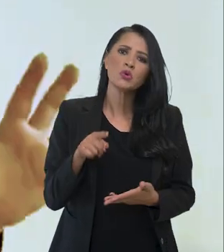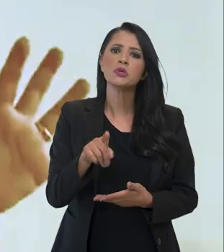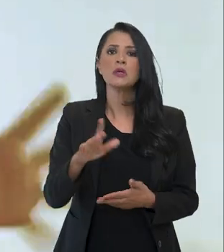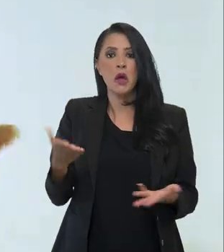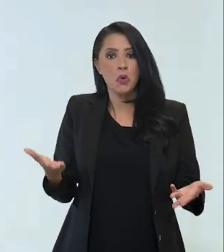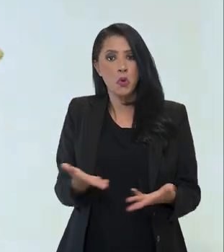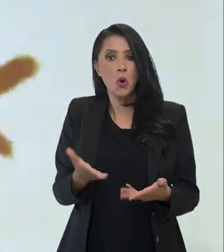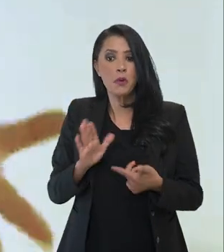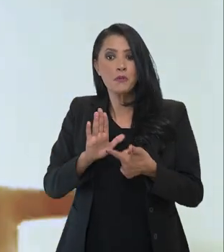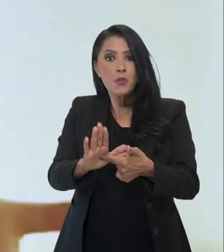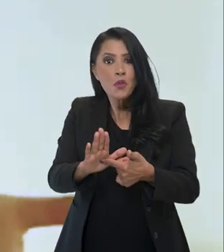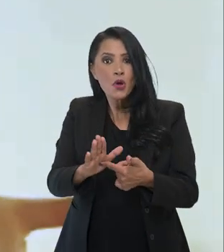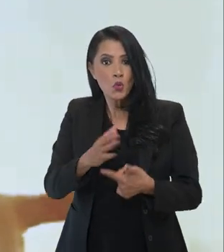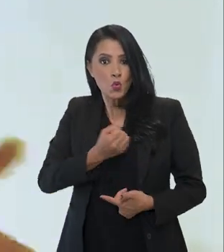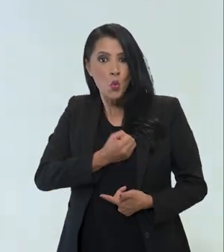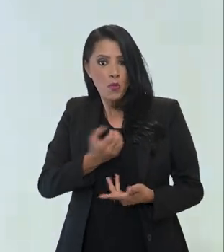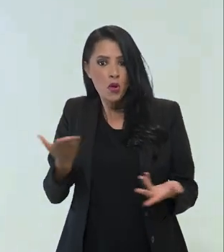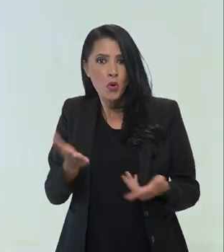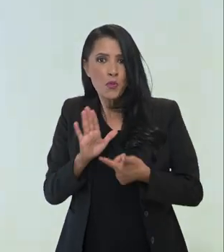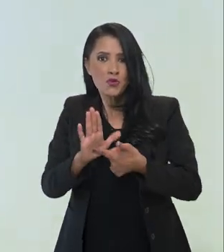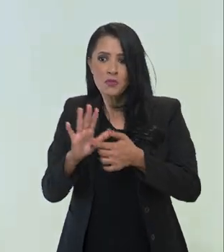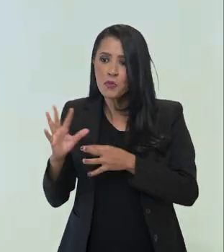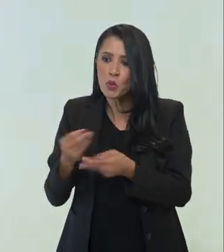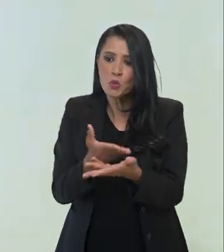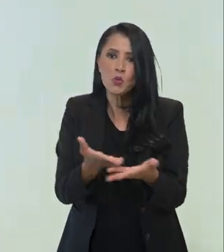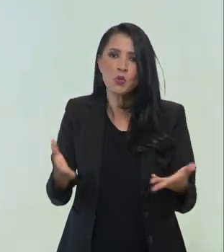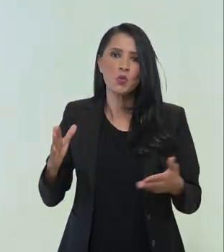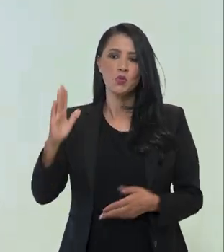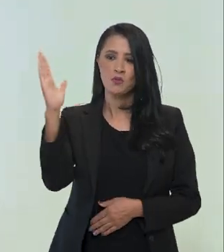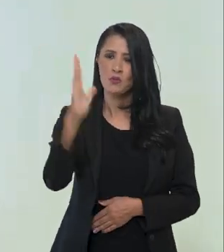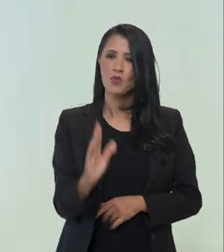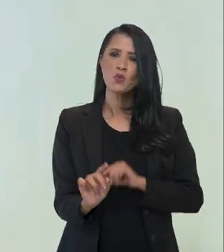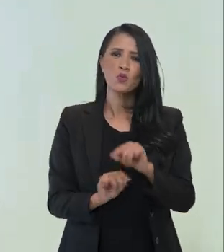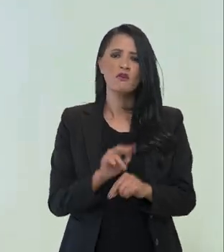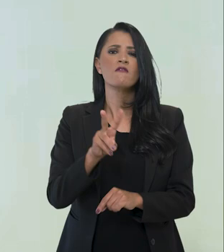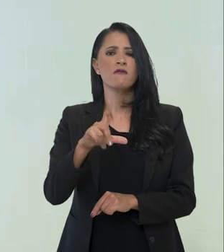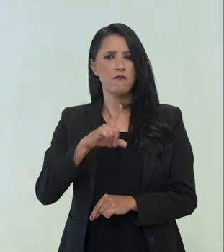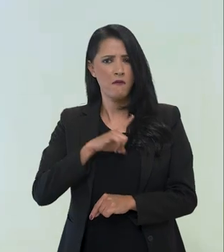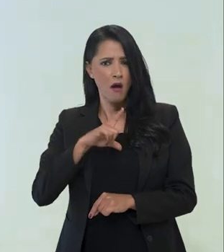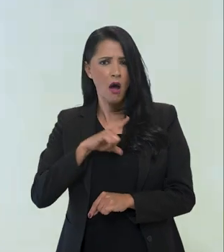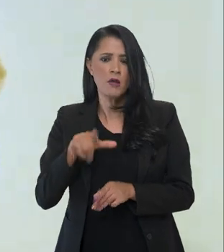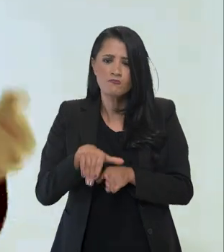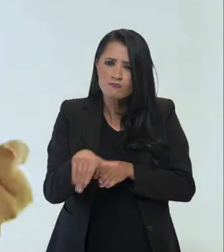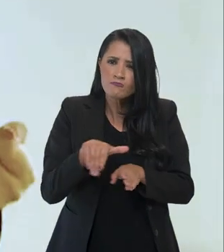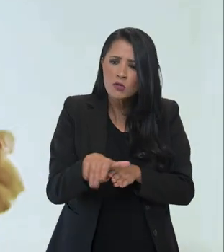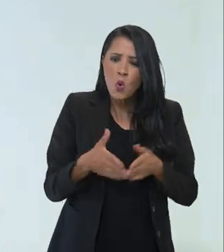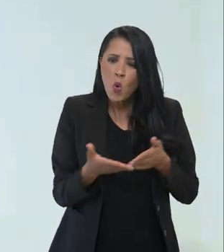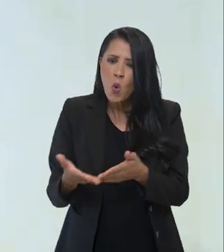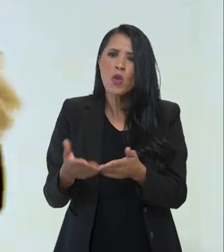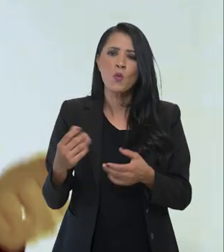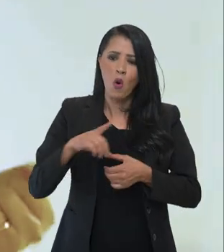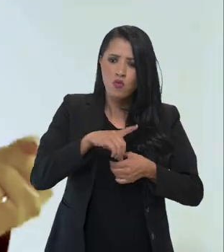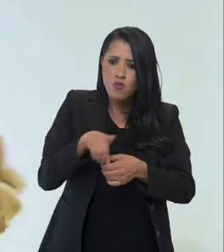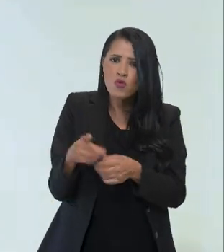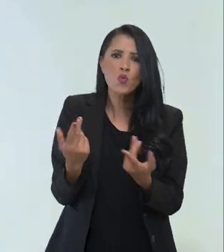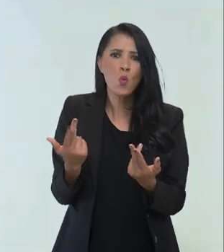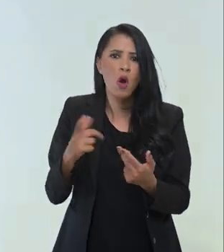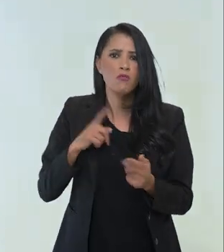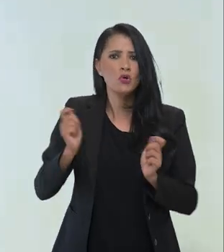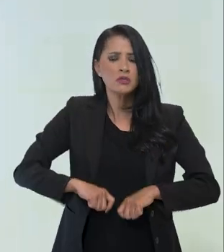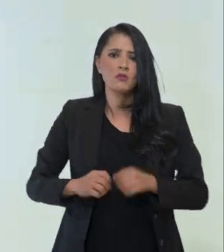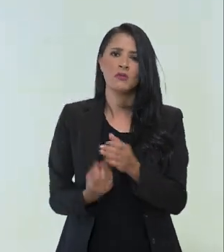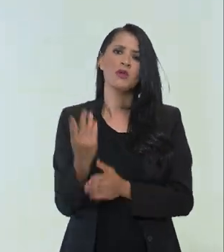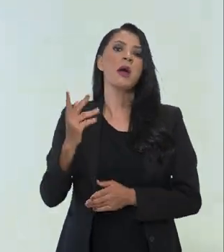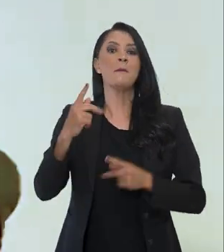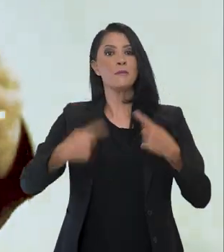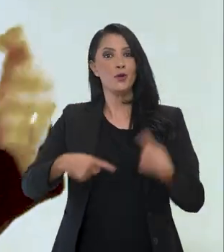Esse Brasil do presente que é apresentado agora para todos os brasileiros, vai ter agora uma carta náutica, uma bússola, para